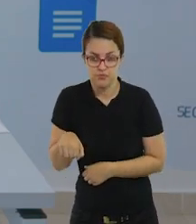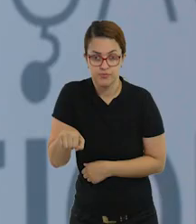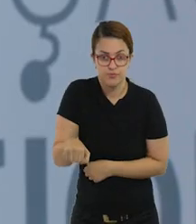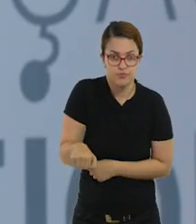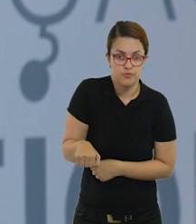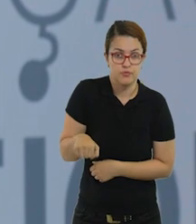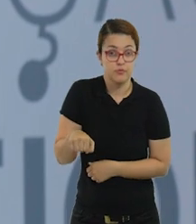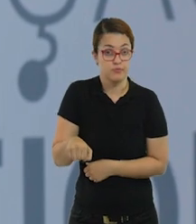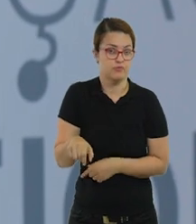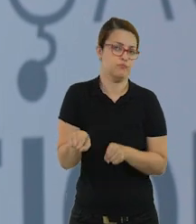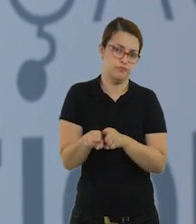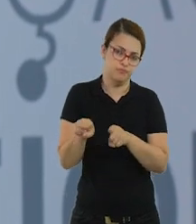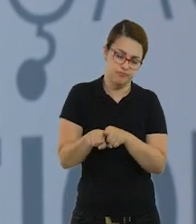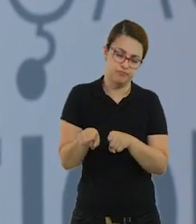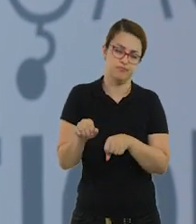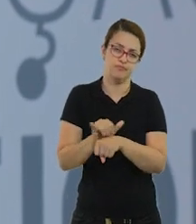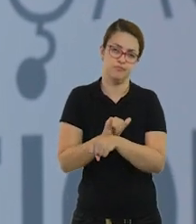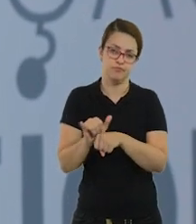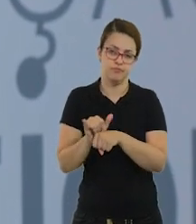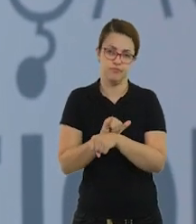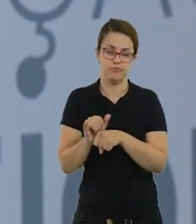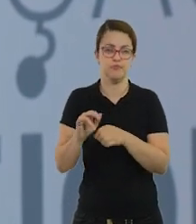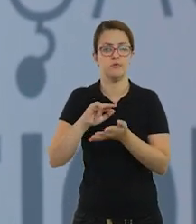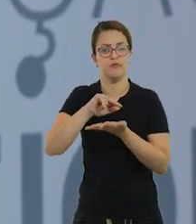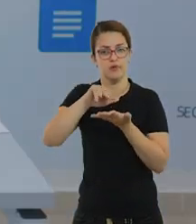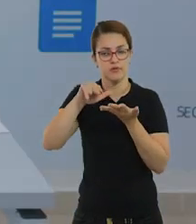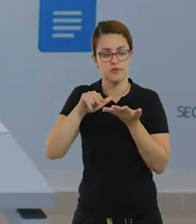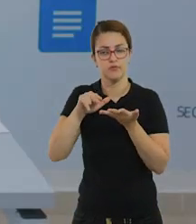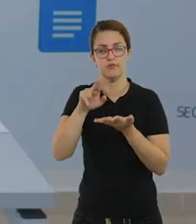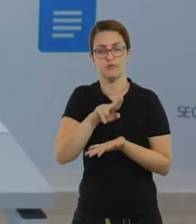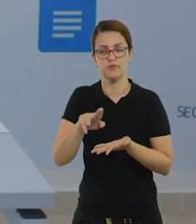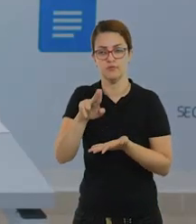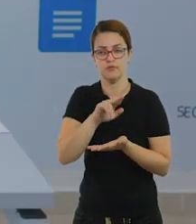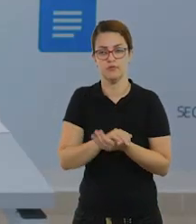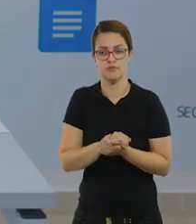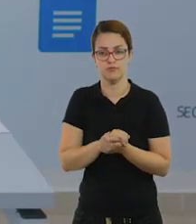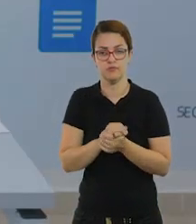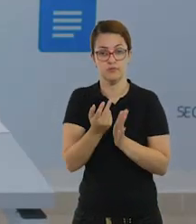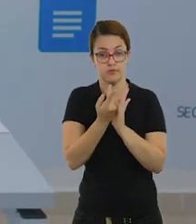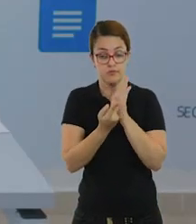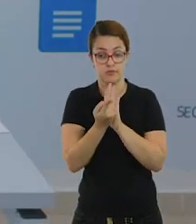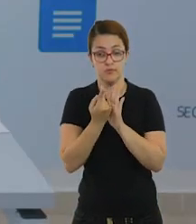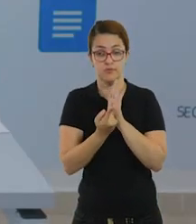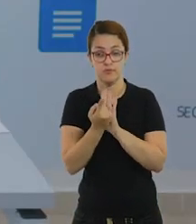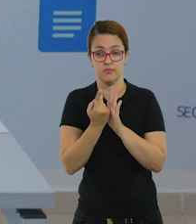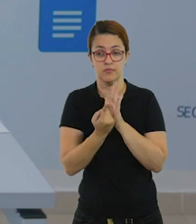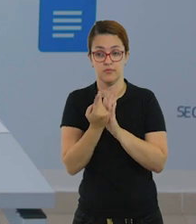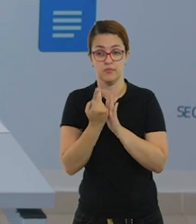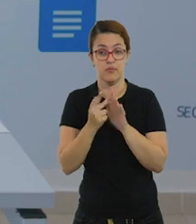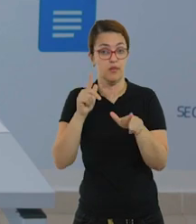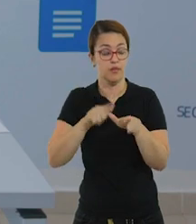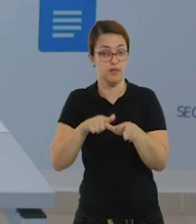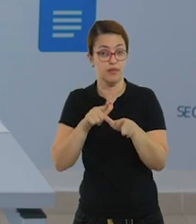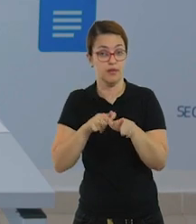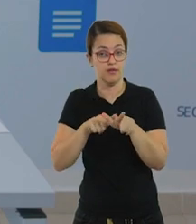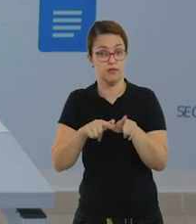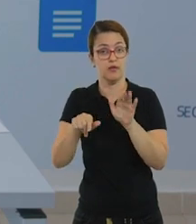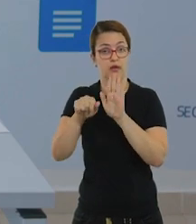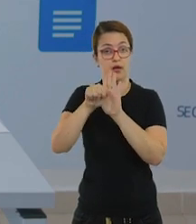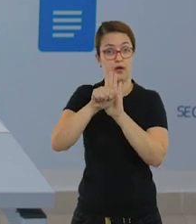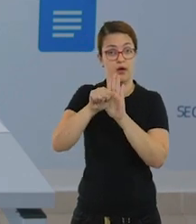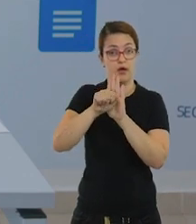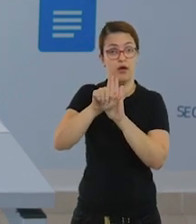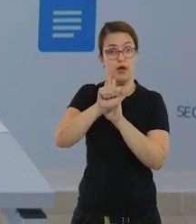serve para a mesma estratégia, ok? Uma outra variação que você pode usar, em vez de usar figuras, usar letras do